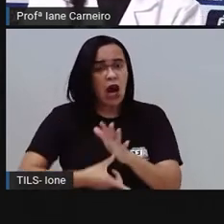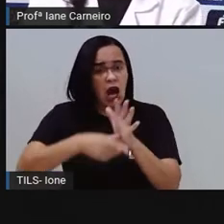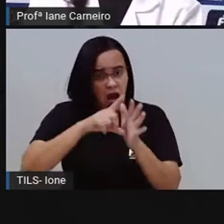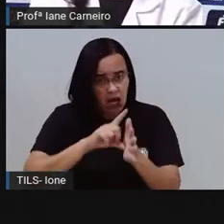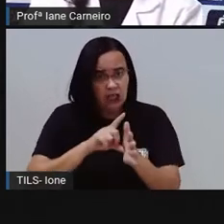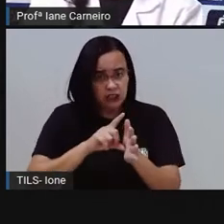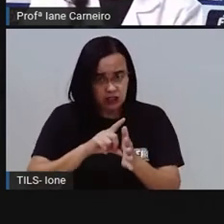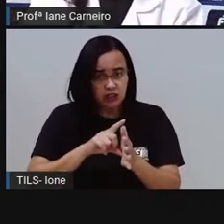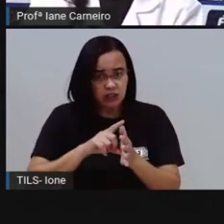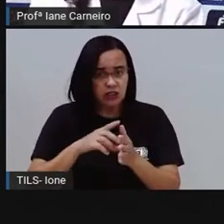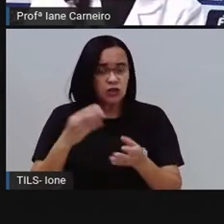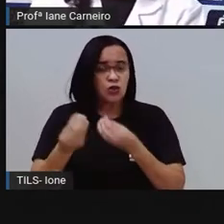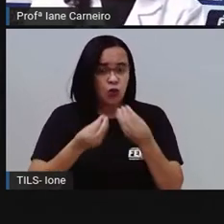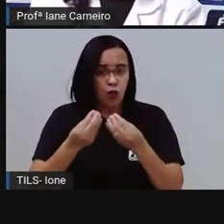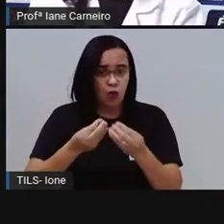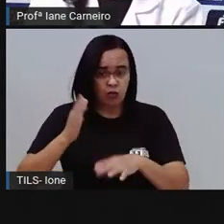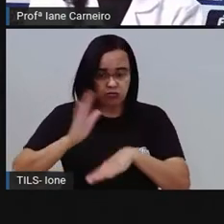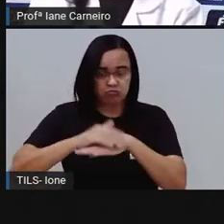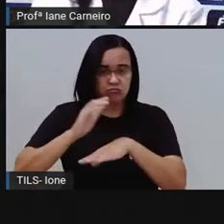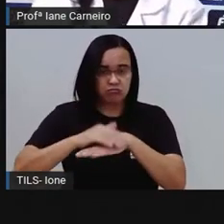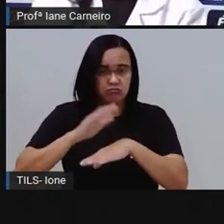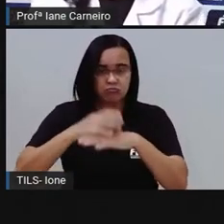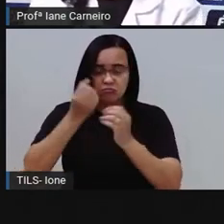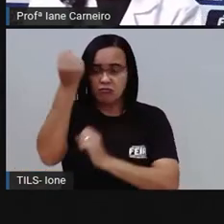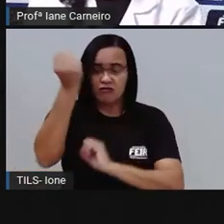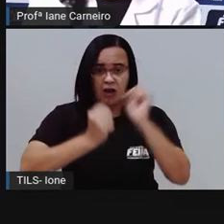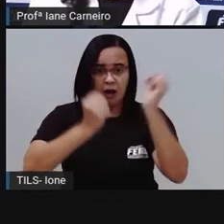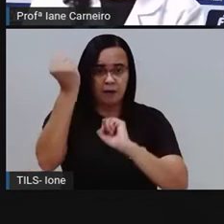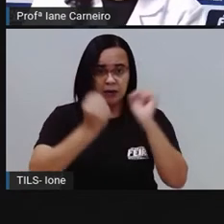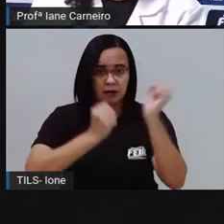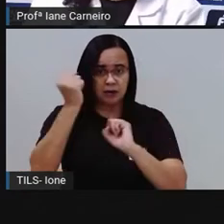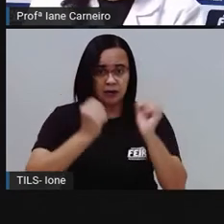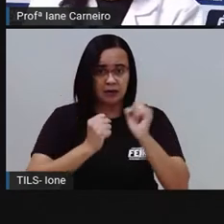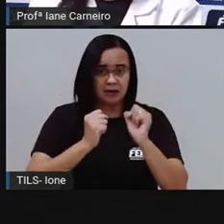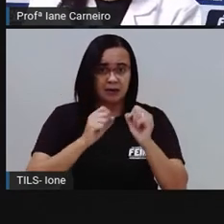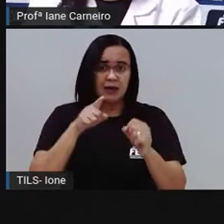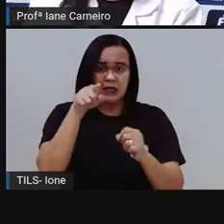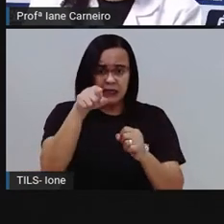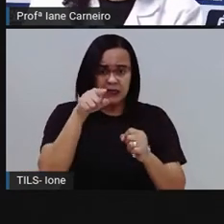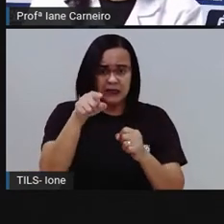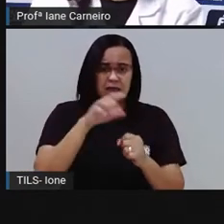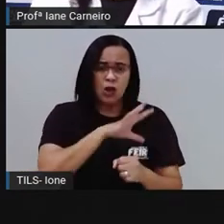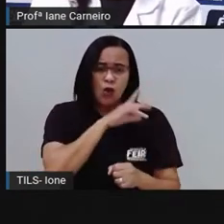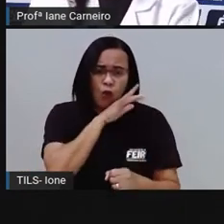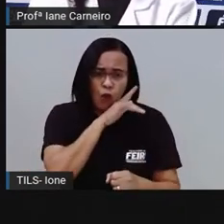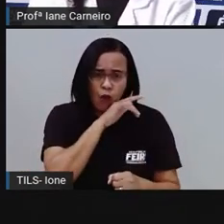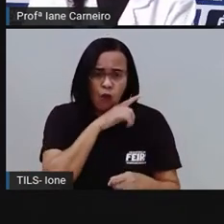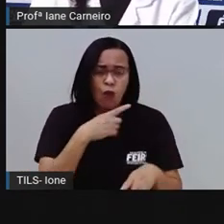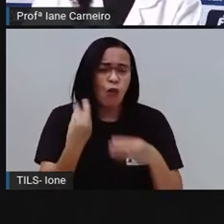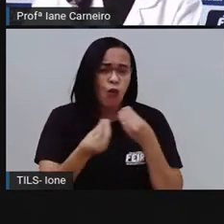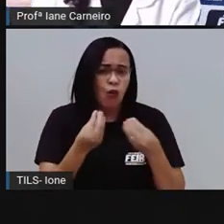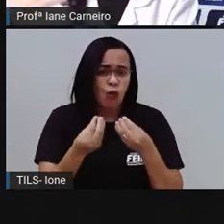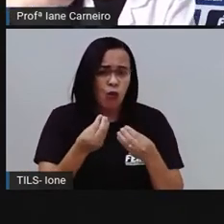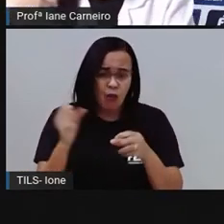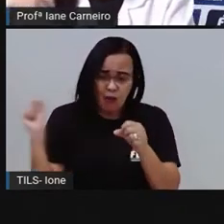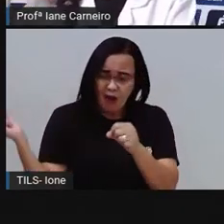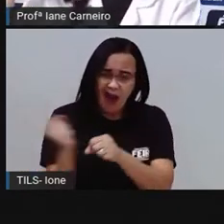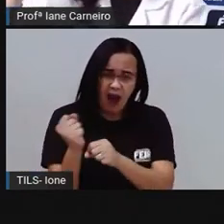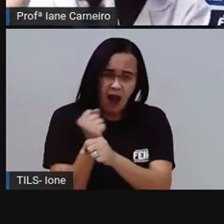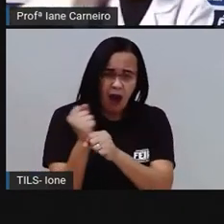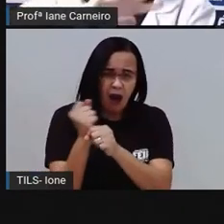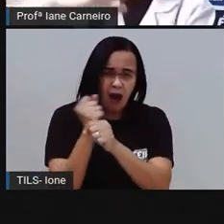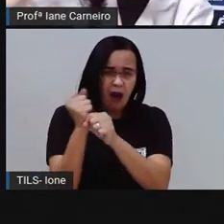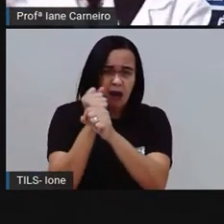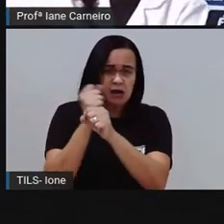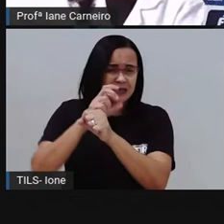e esse, e alguns desses produtos aqui, eles levam uma eternidade para se decompor, então nem eu, nem